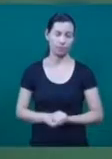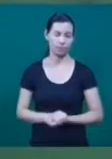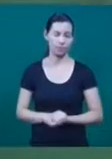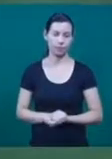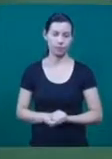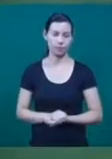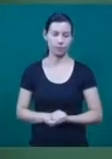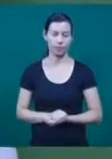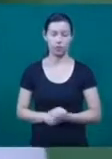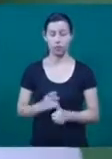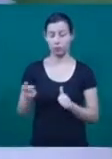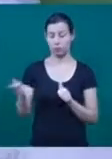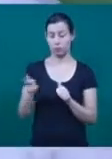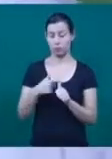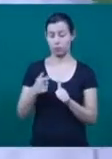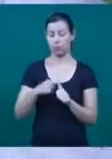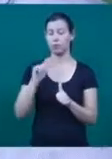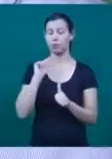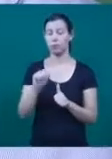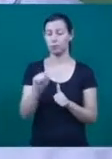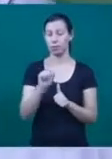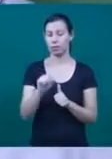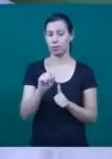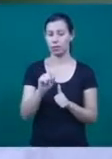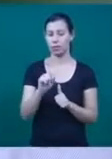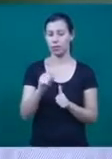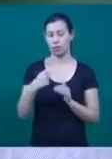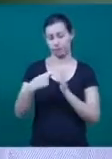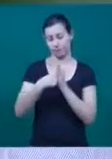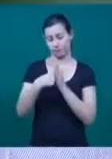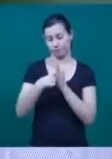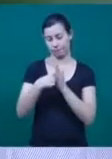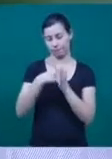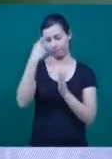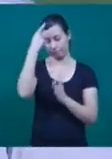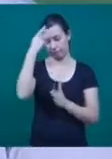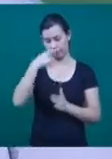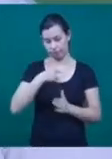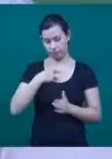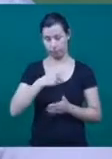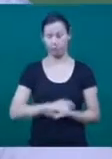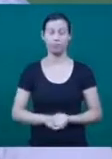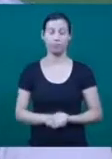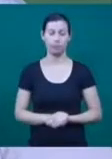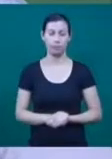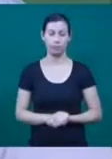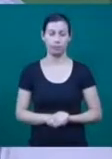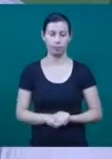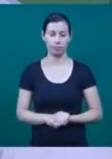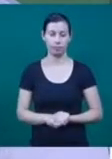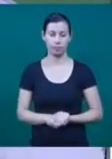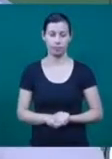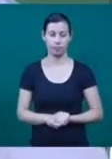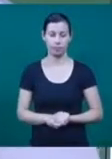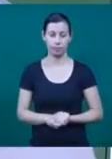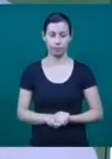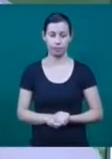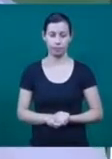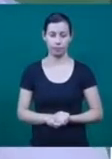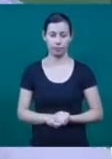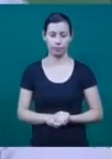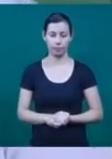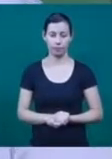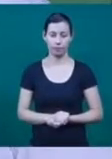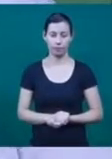Mas, o primeiro e mais importante passo é o conhecimento de si próprio. O autoconhecimento é essencial